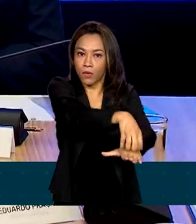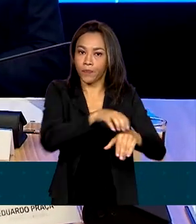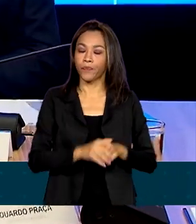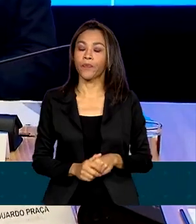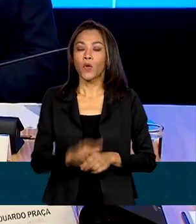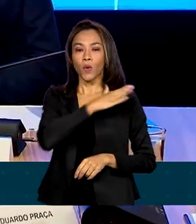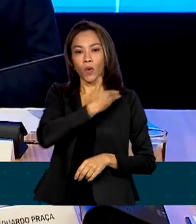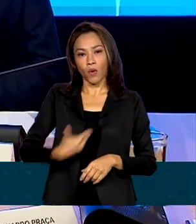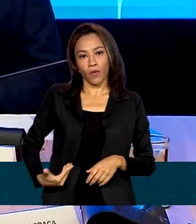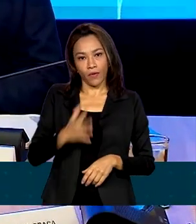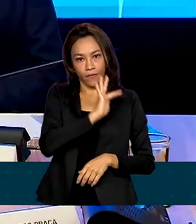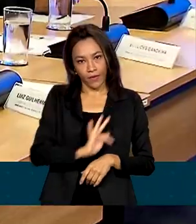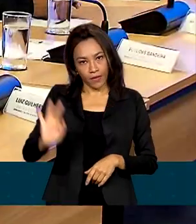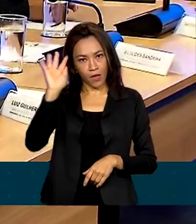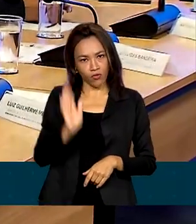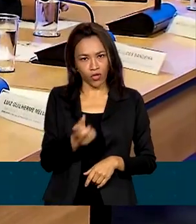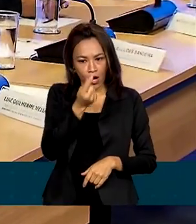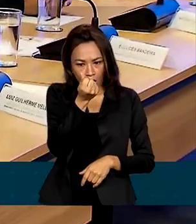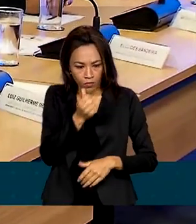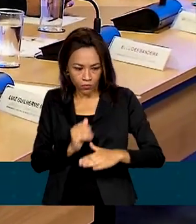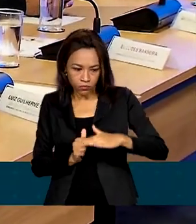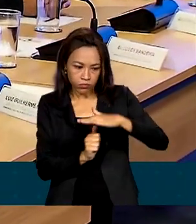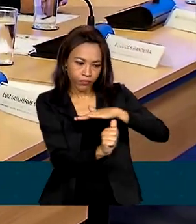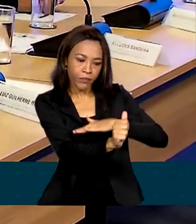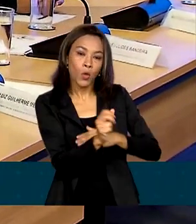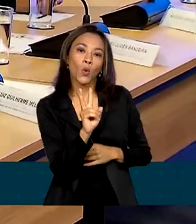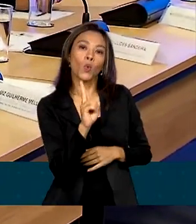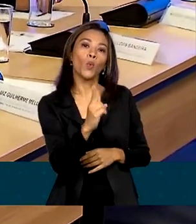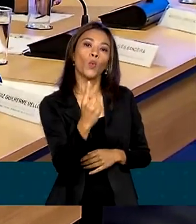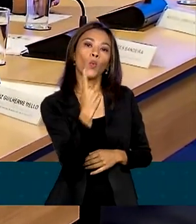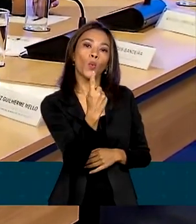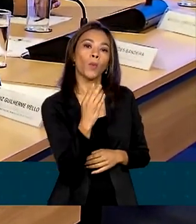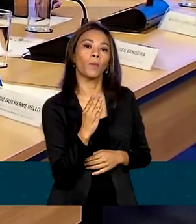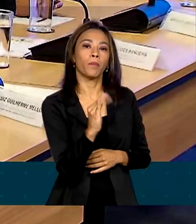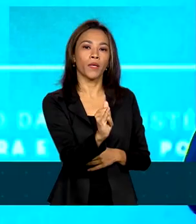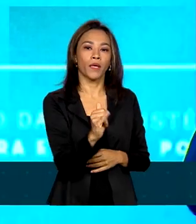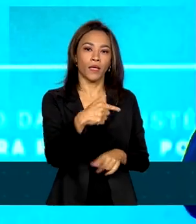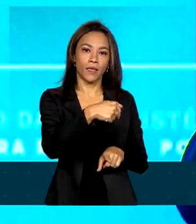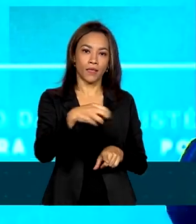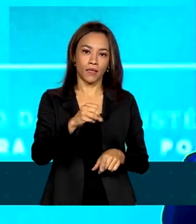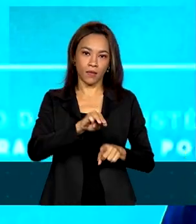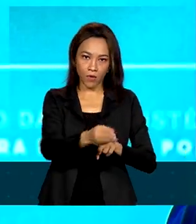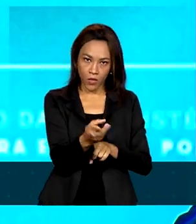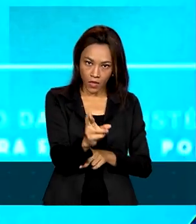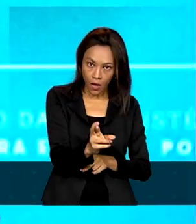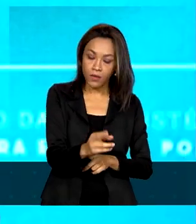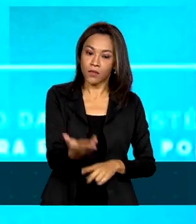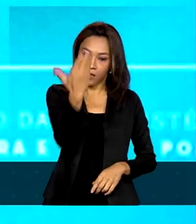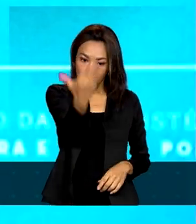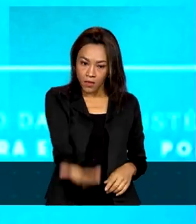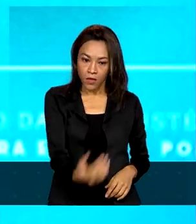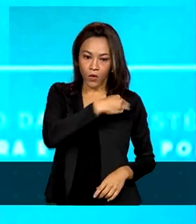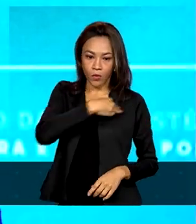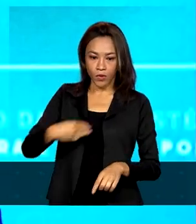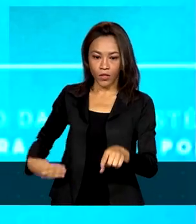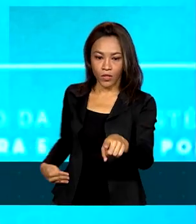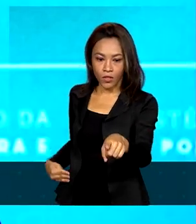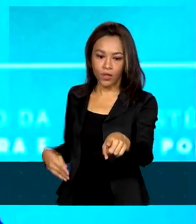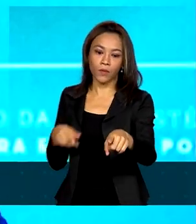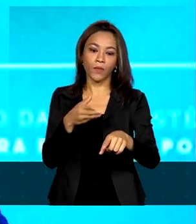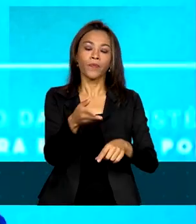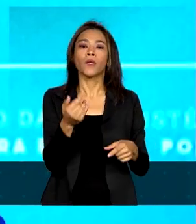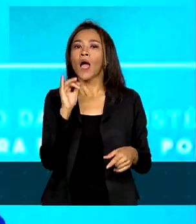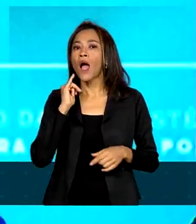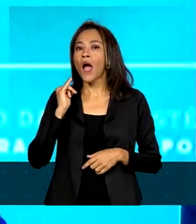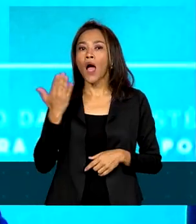já repassou para a pasta 1 bilhão e 700 milhões de reais. O ministro dos Transportes, Renan Filho,